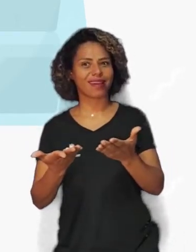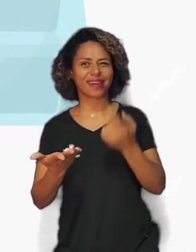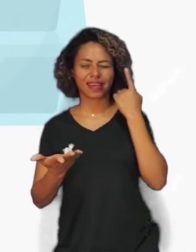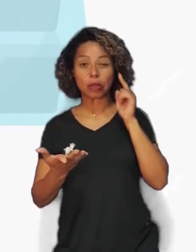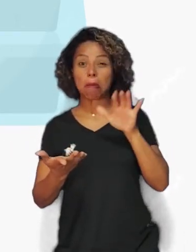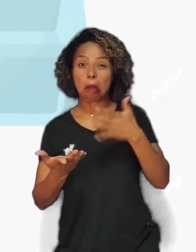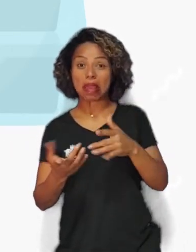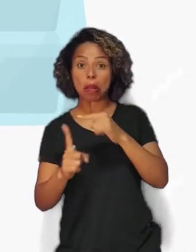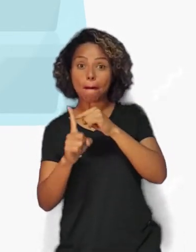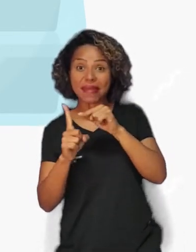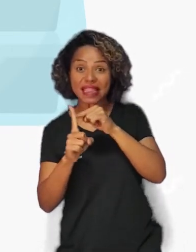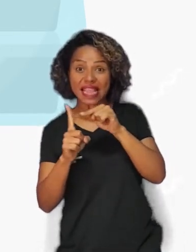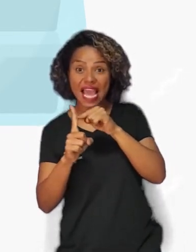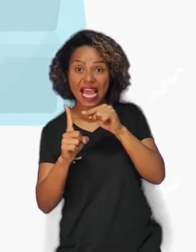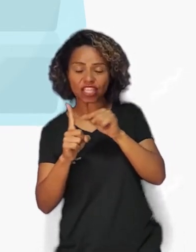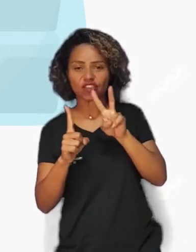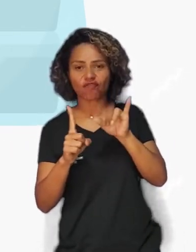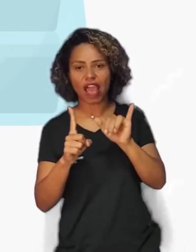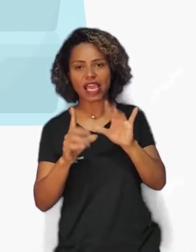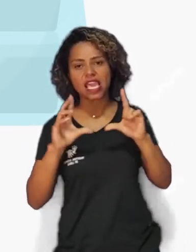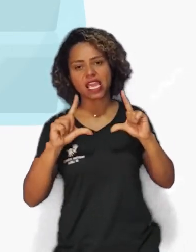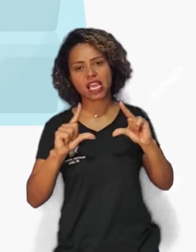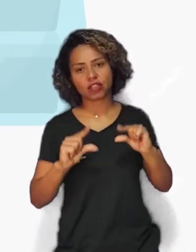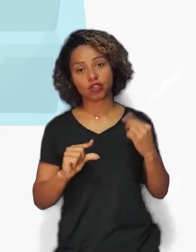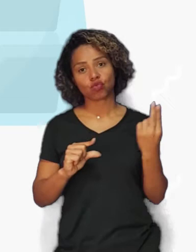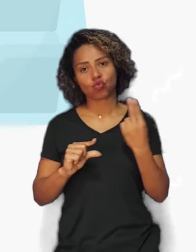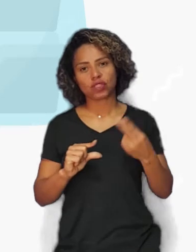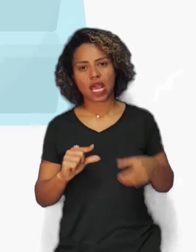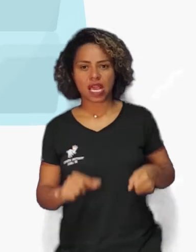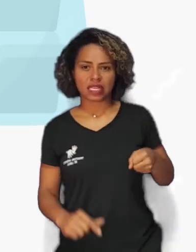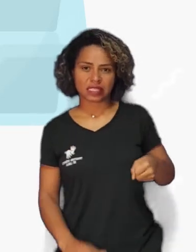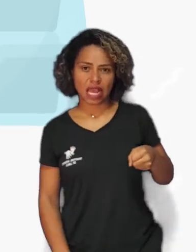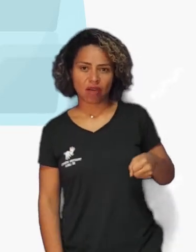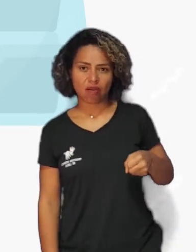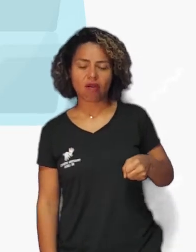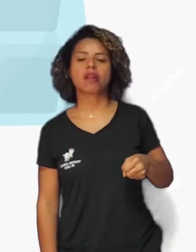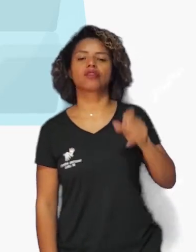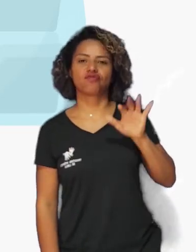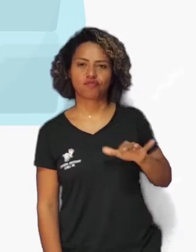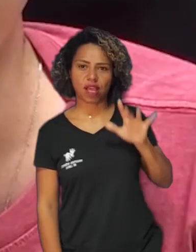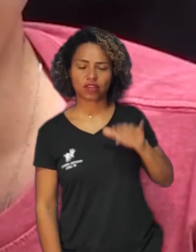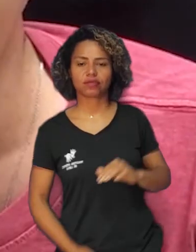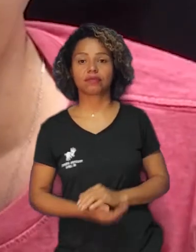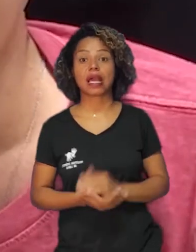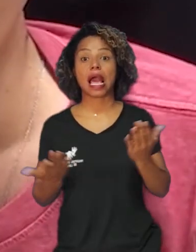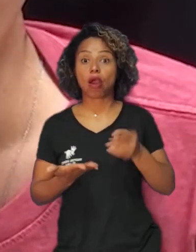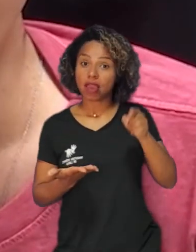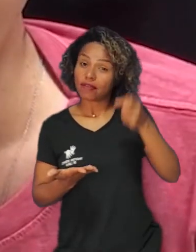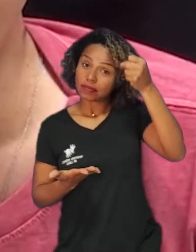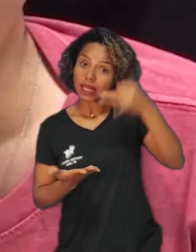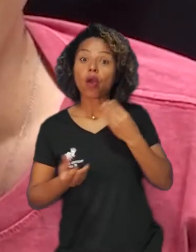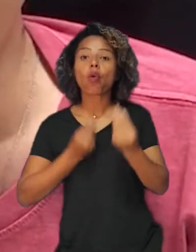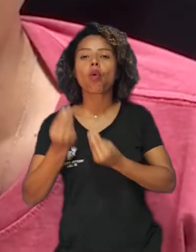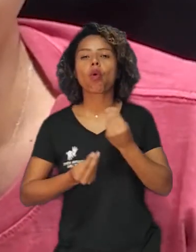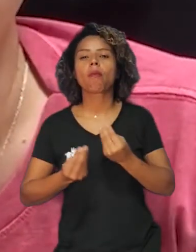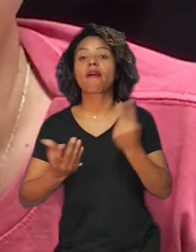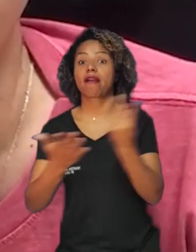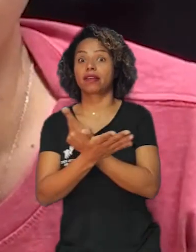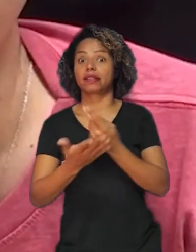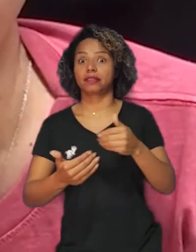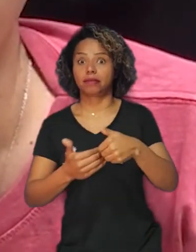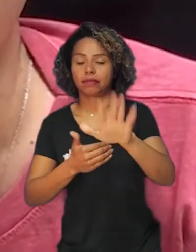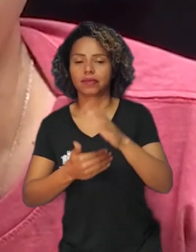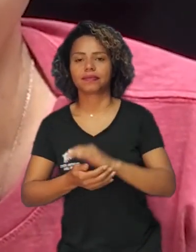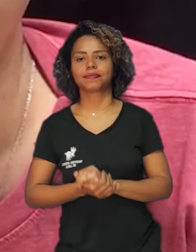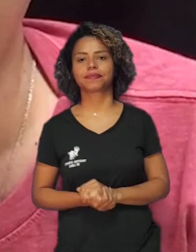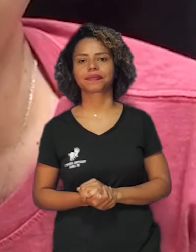O gestor do RU, João Paulo Lopes, explica como vai funcionar a partir de agora. Visando reduzir o